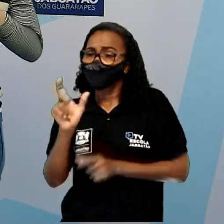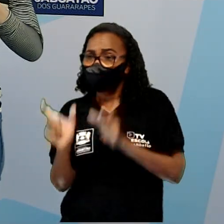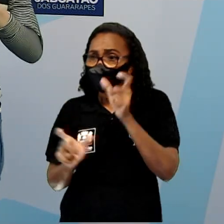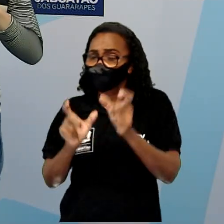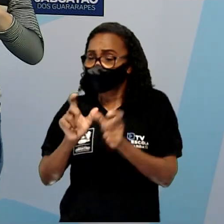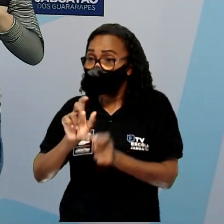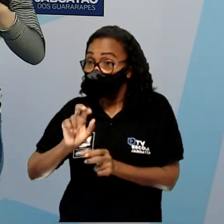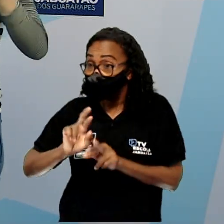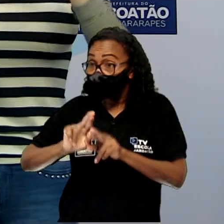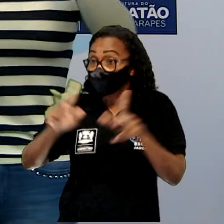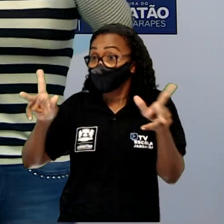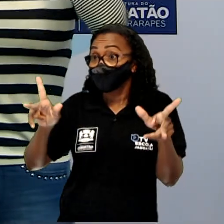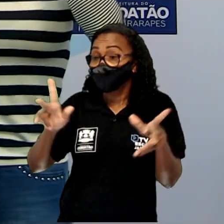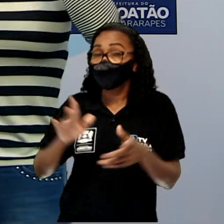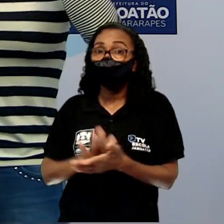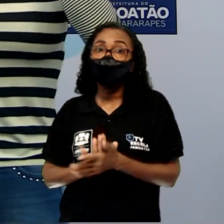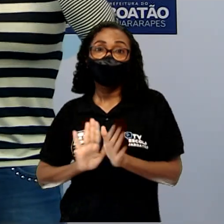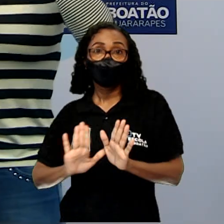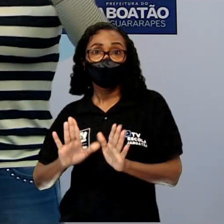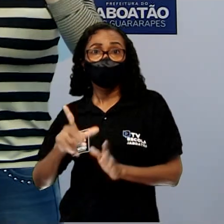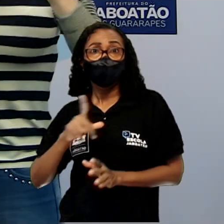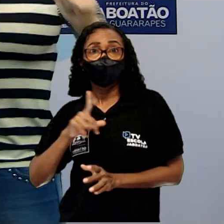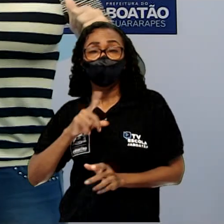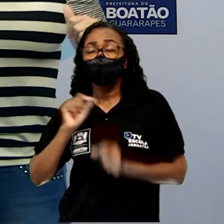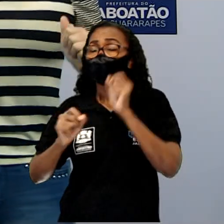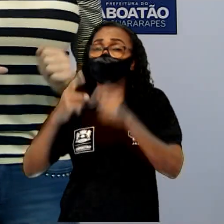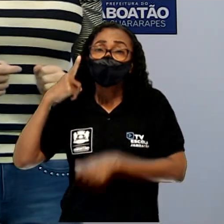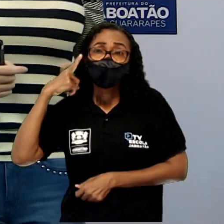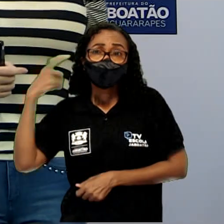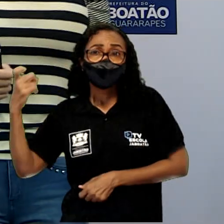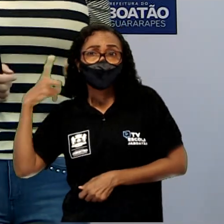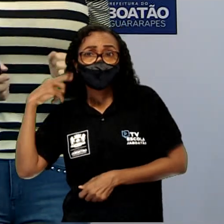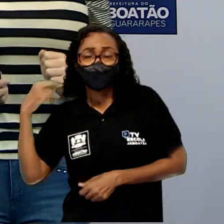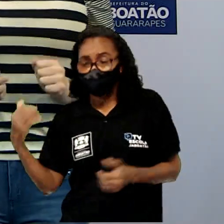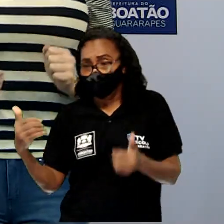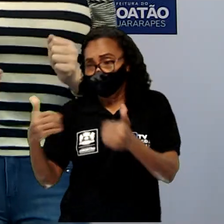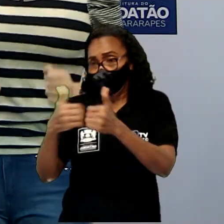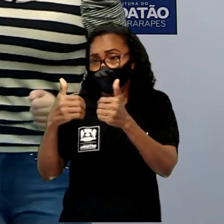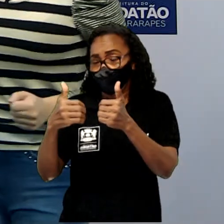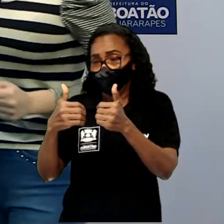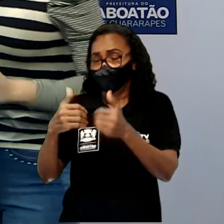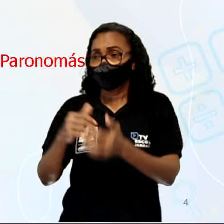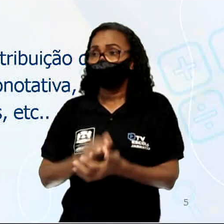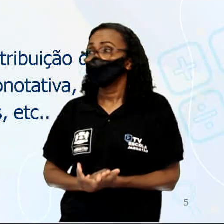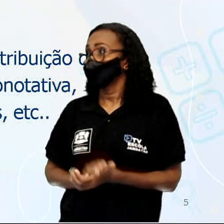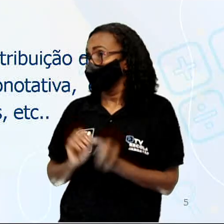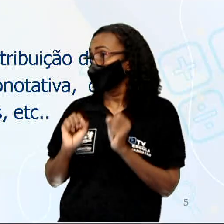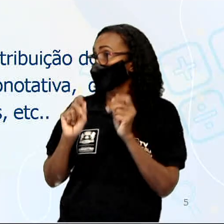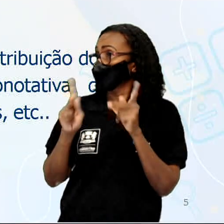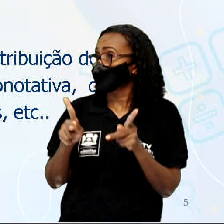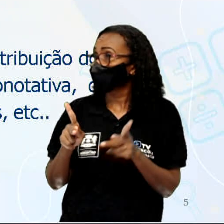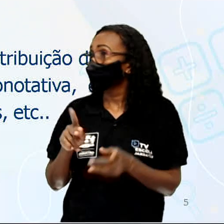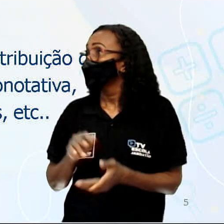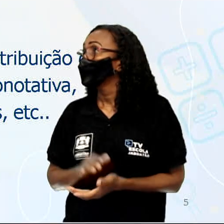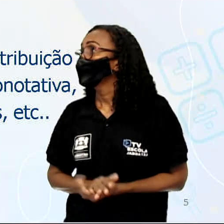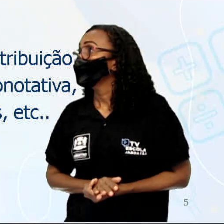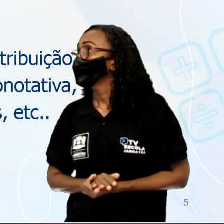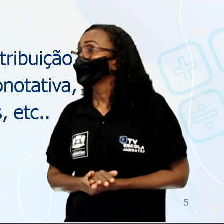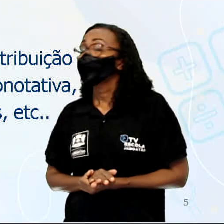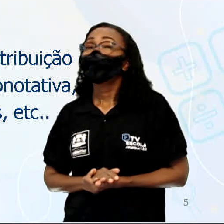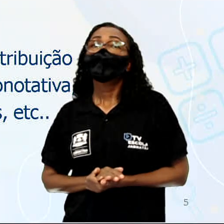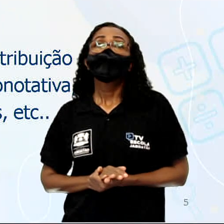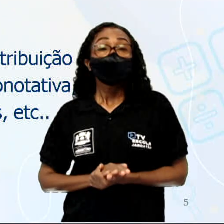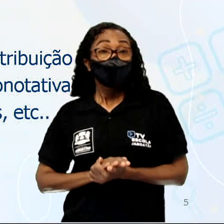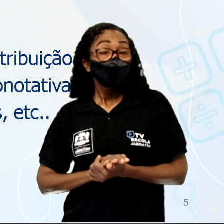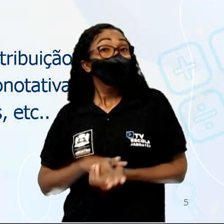Mas, ao mesmo tempo, nós temos uma sonoridade muito próxima. Ok? Por falar em